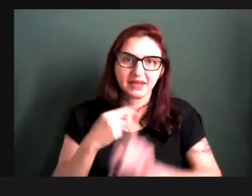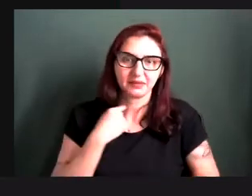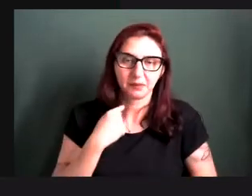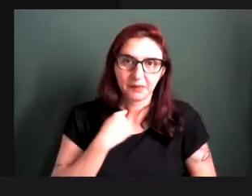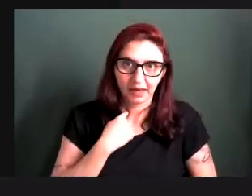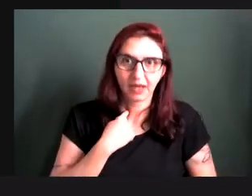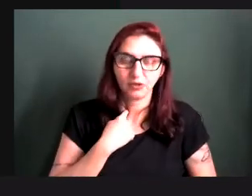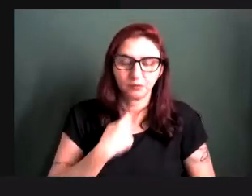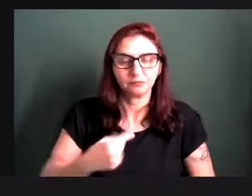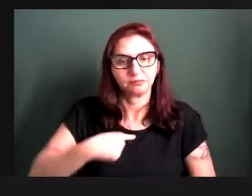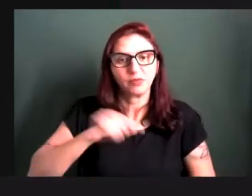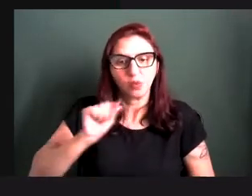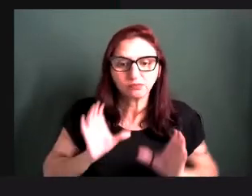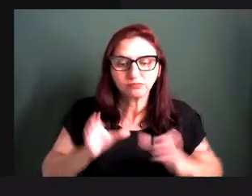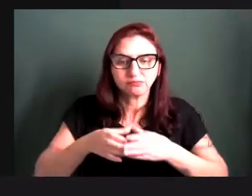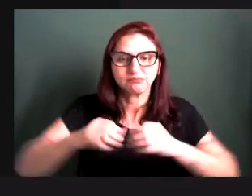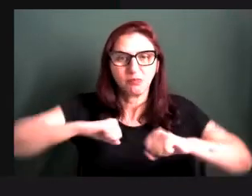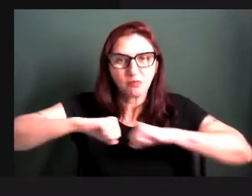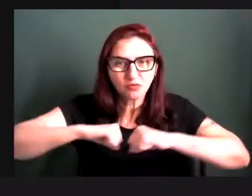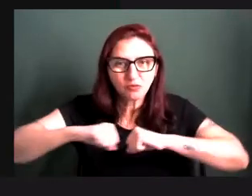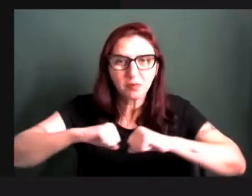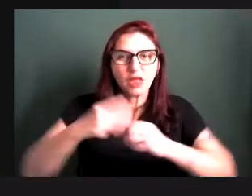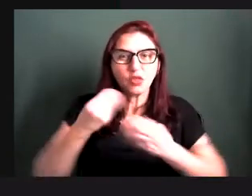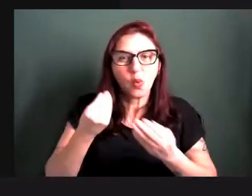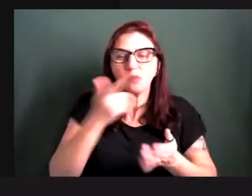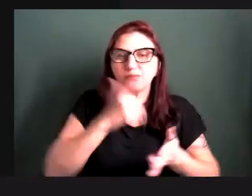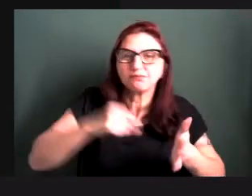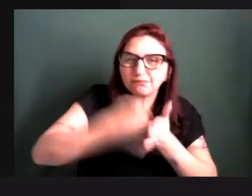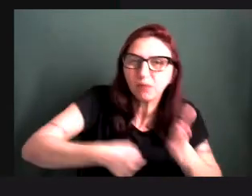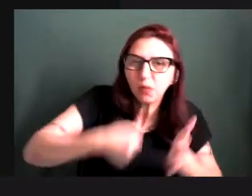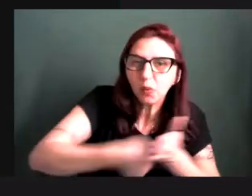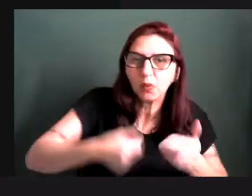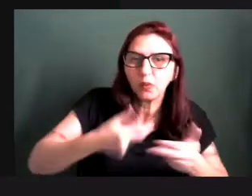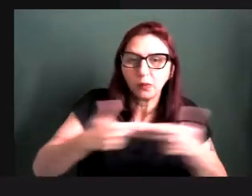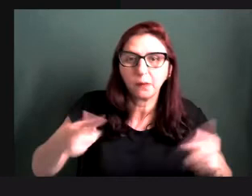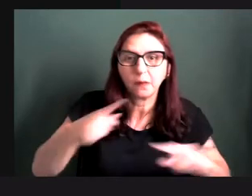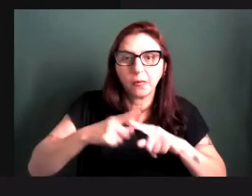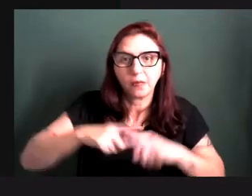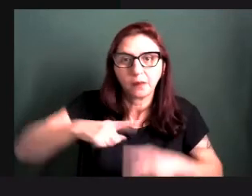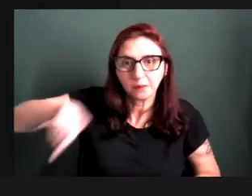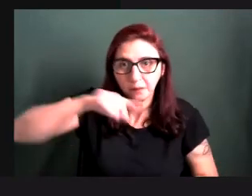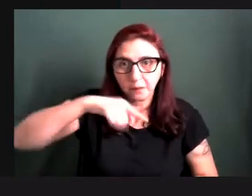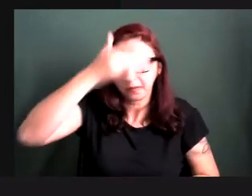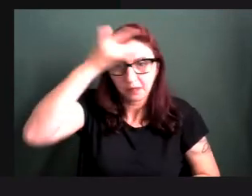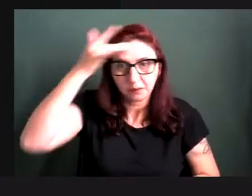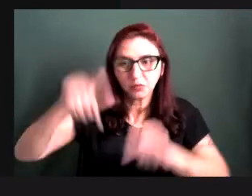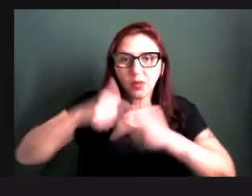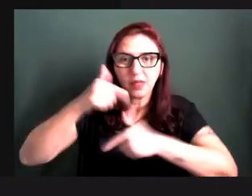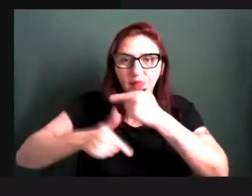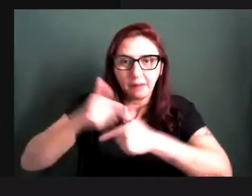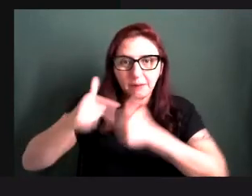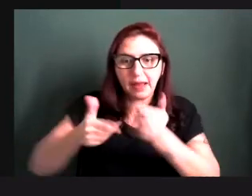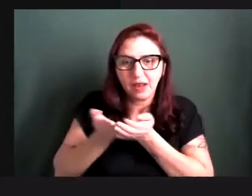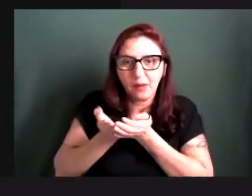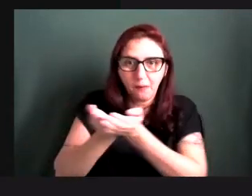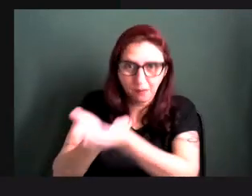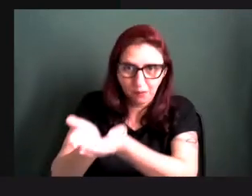movimentos de luta, sindicalizados, pessoal que trabalha no porto, secundaristas,